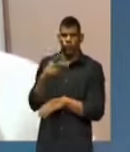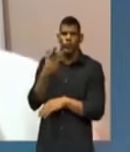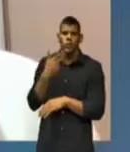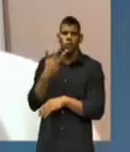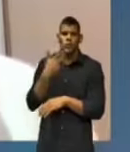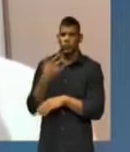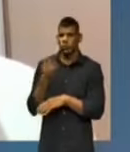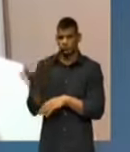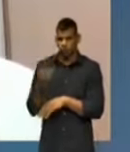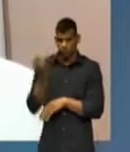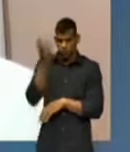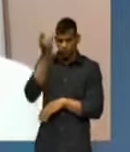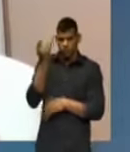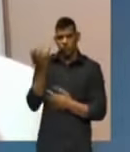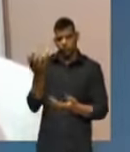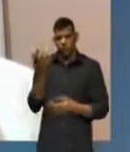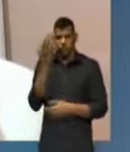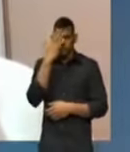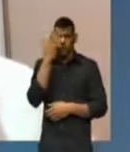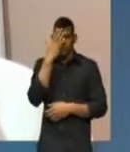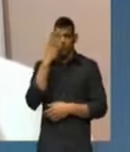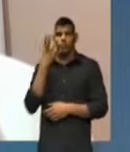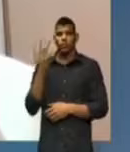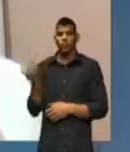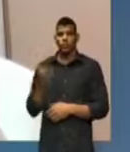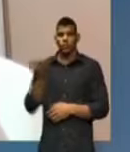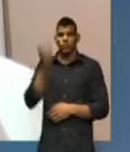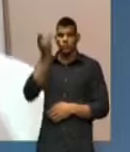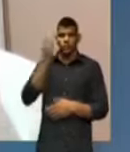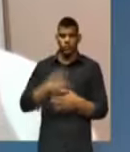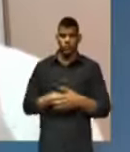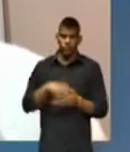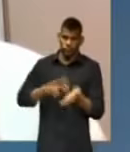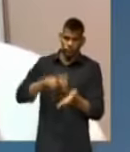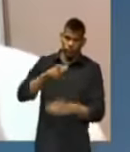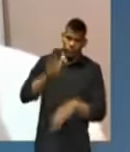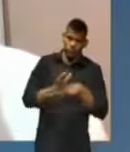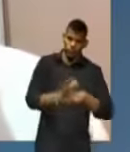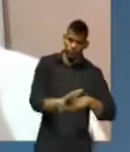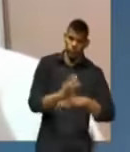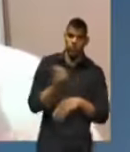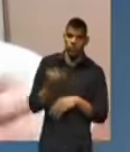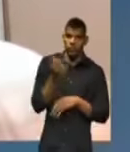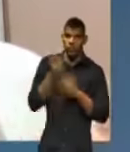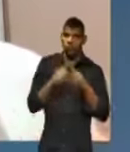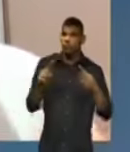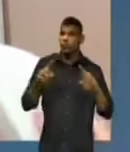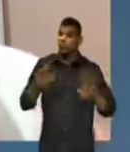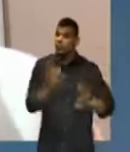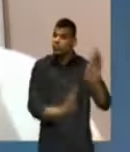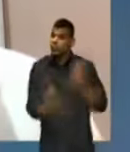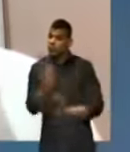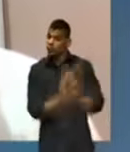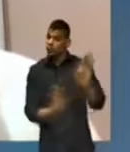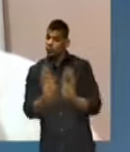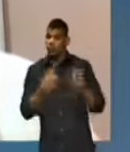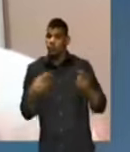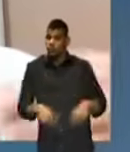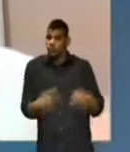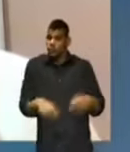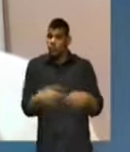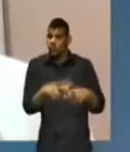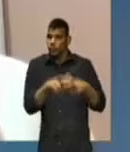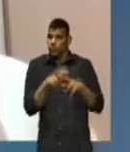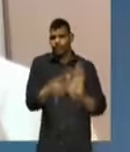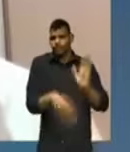por óbvio, todos nós sabemos a importância do tempo integral, ela deve ter um cuidado, é esse cuidado que eu quero